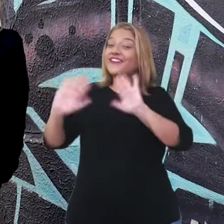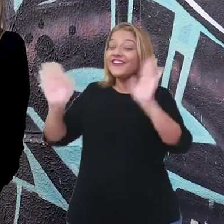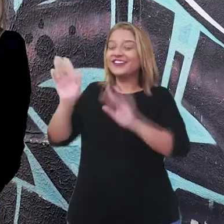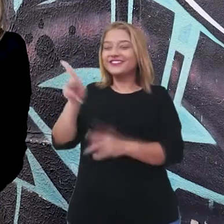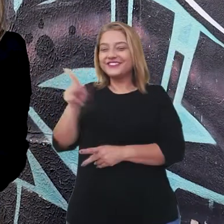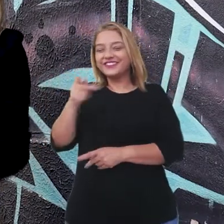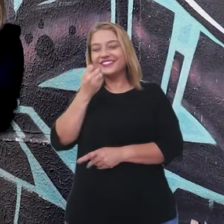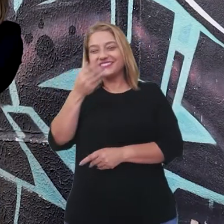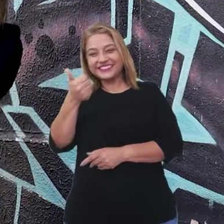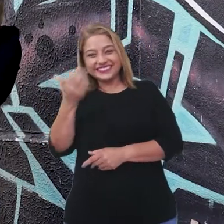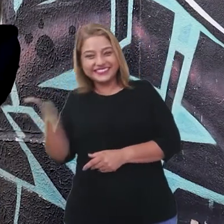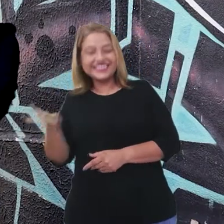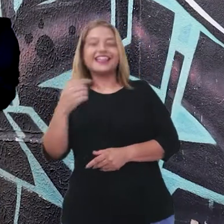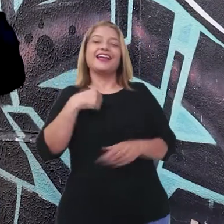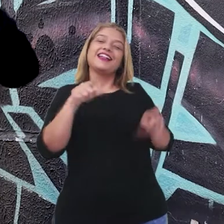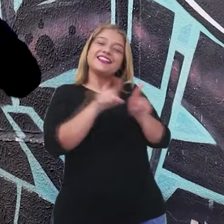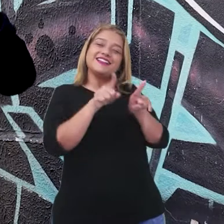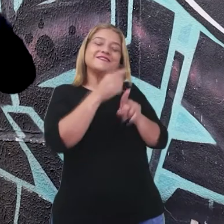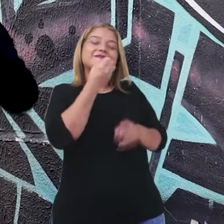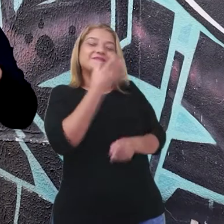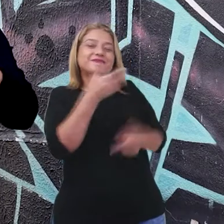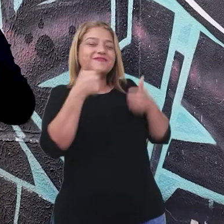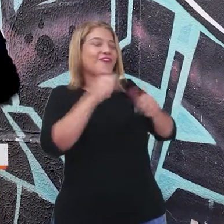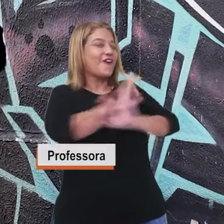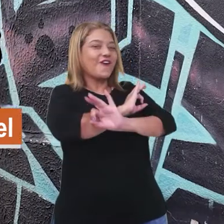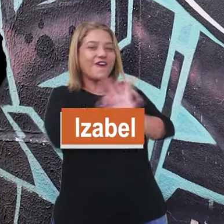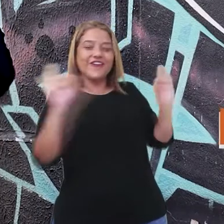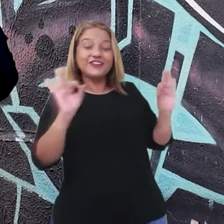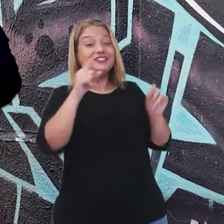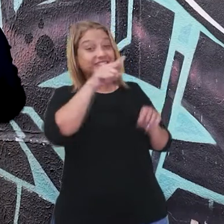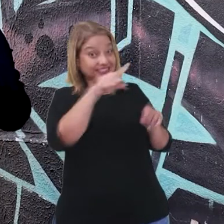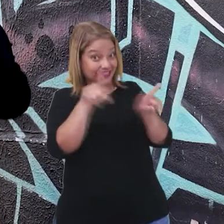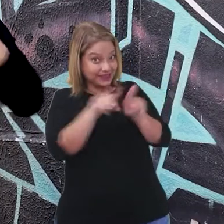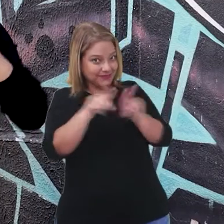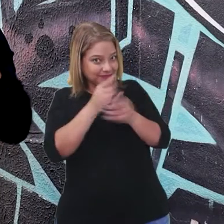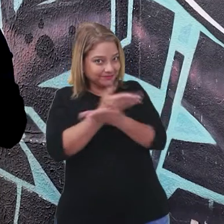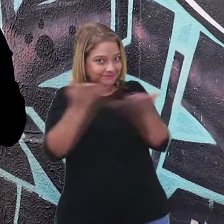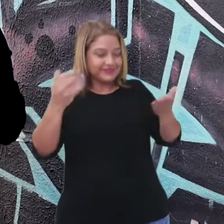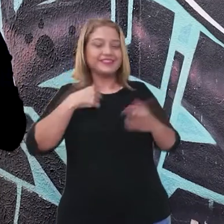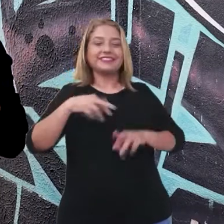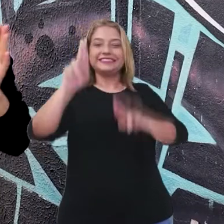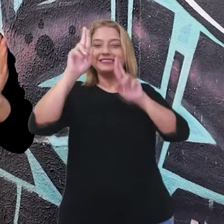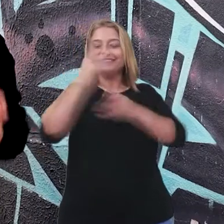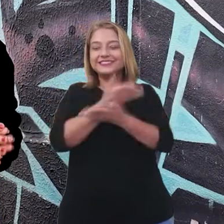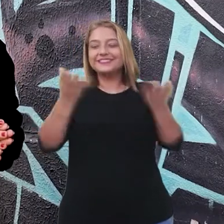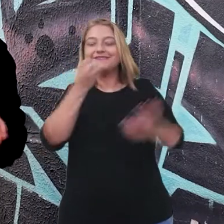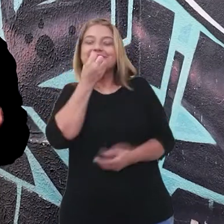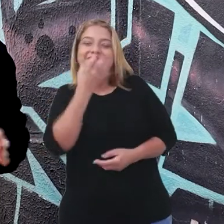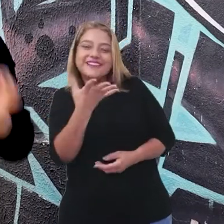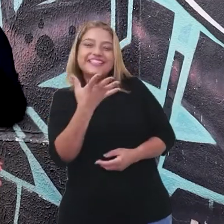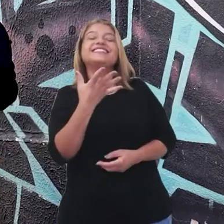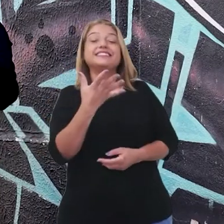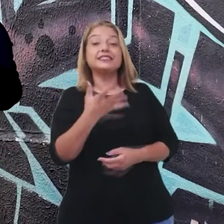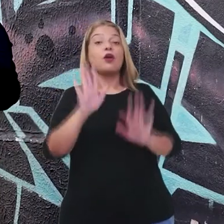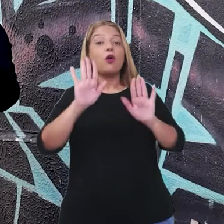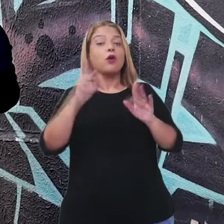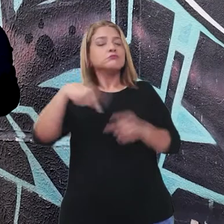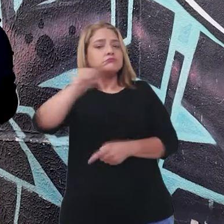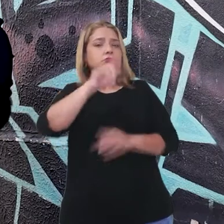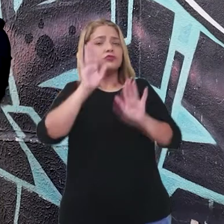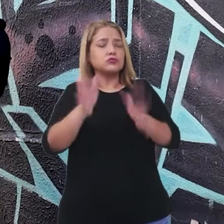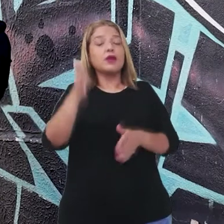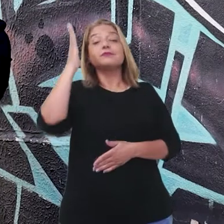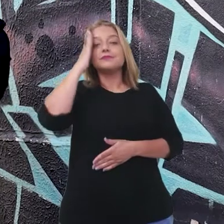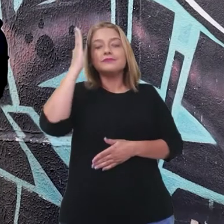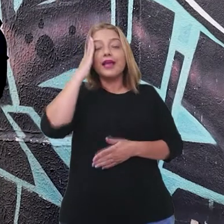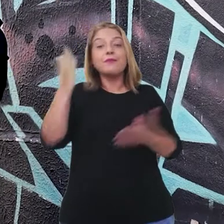Isabel! Tudo bem com vocês? Olá, pro Beto! Tudo ótimo! E com vocês, pessoal? Espero que todos estejam bem. Como vocês já